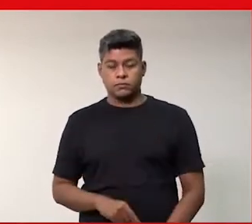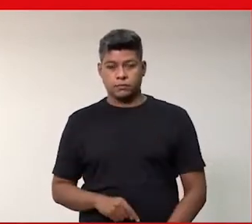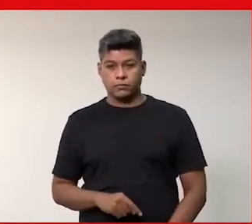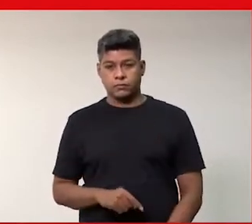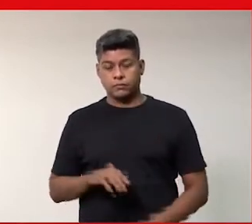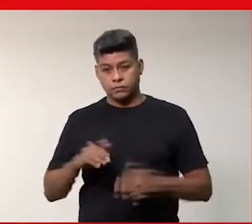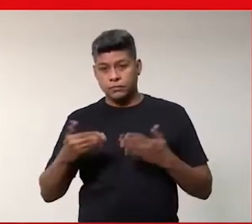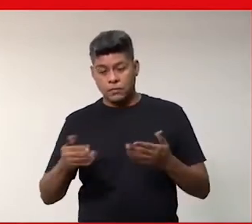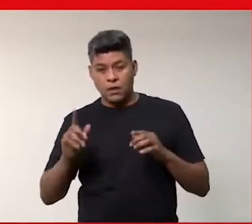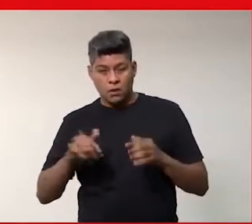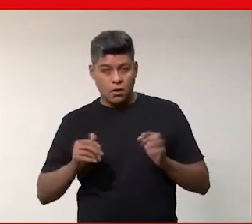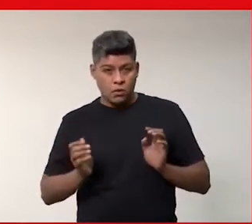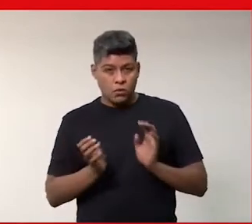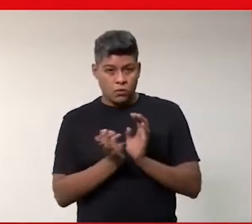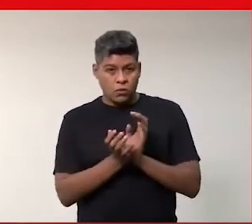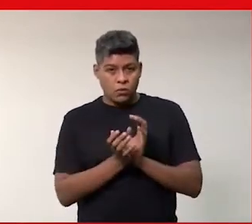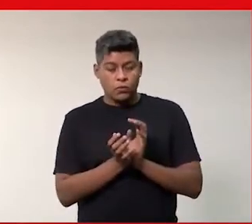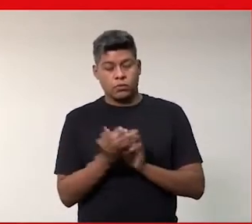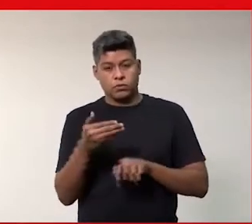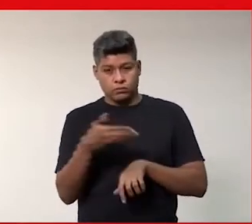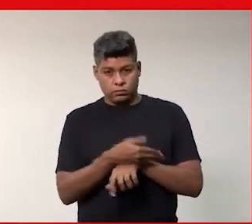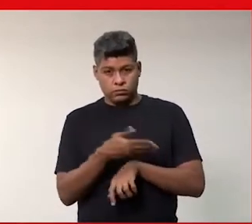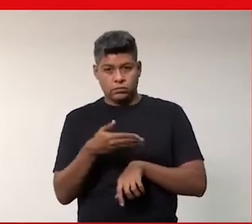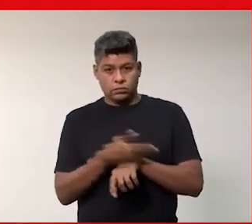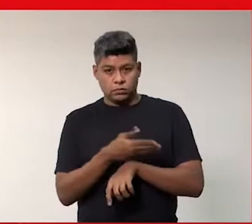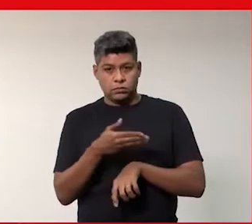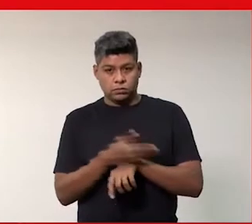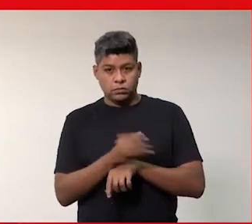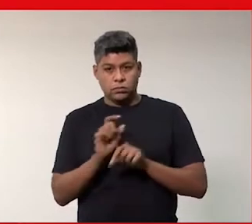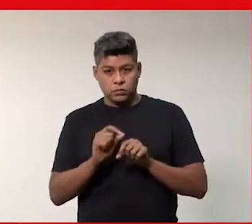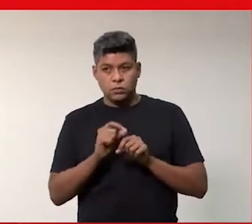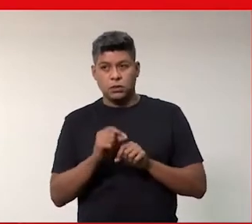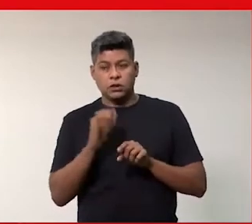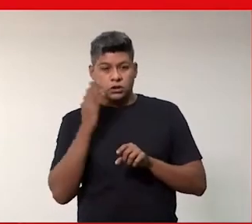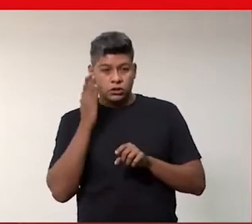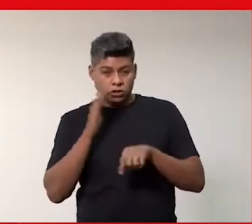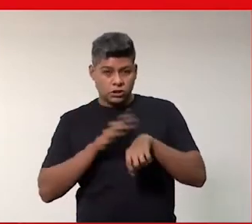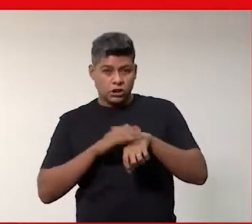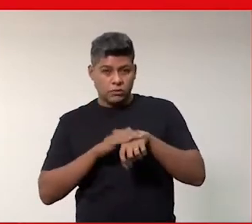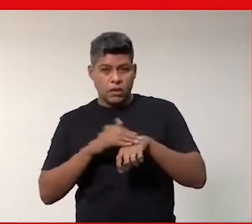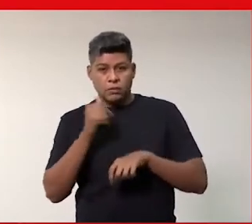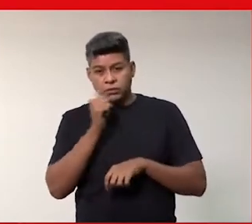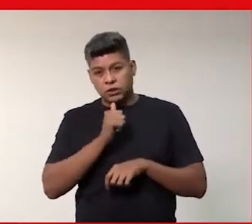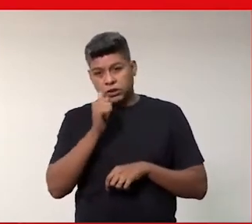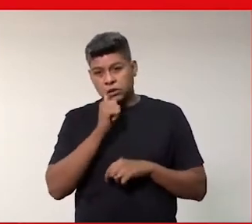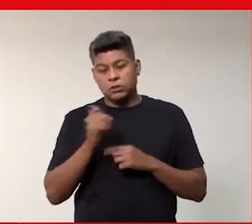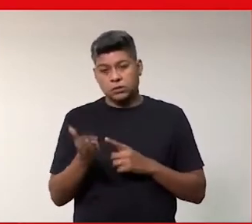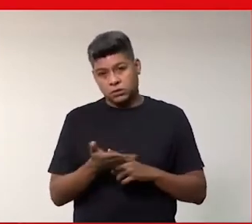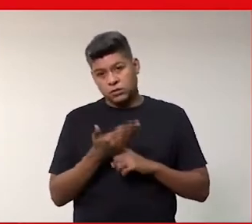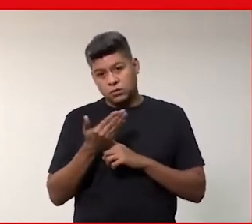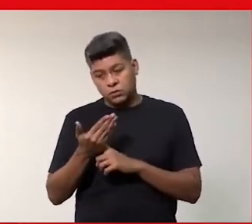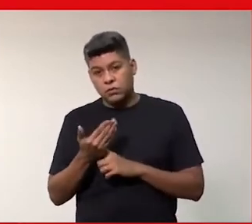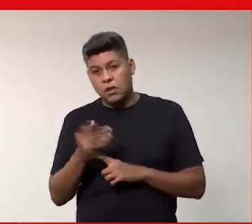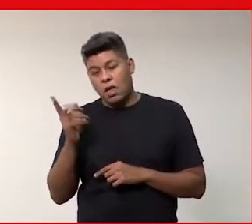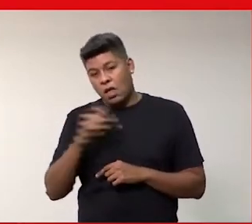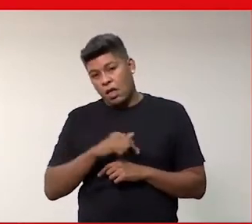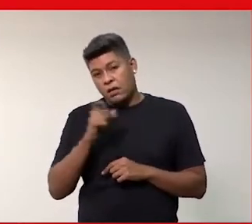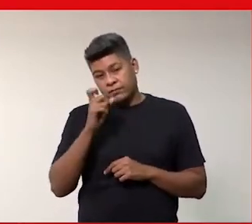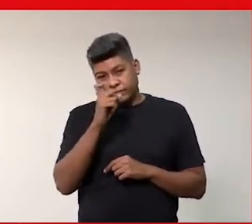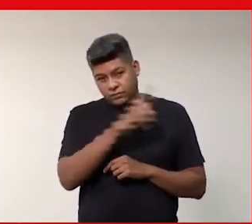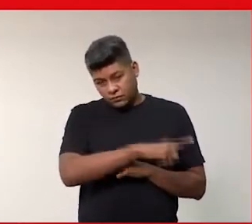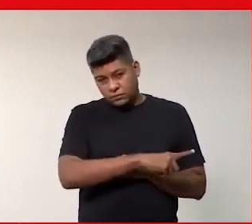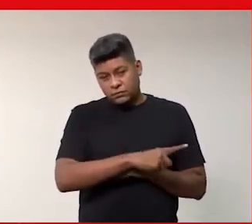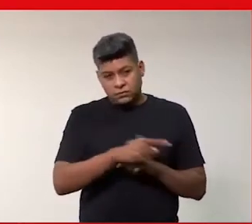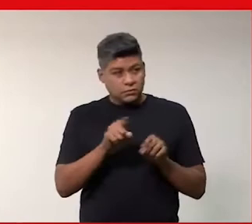assim, é uma comunidade que atua para atrair meninas para a área da tecnologia, que é uma área tão deficiente, né,